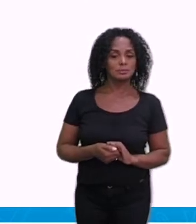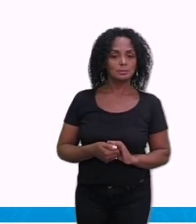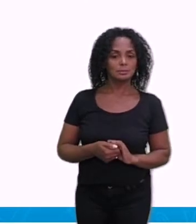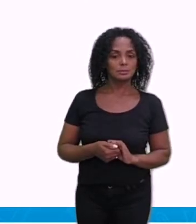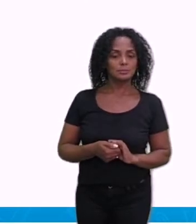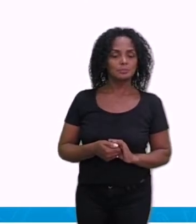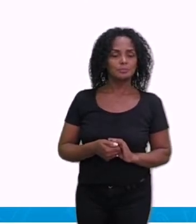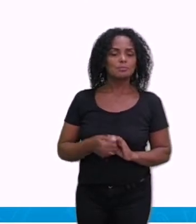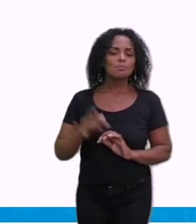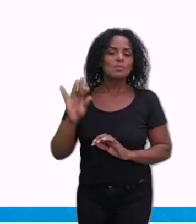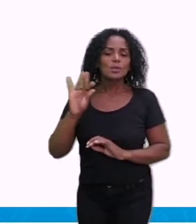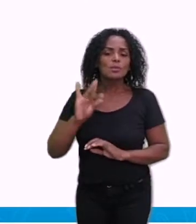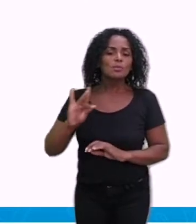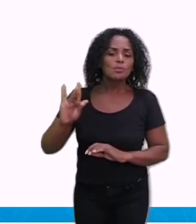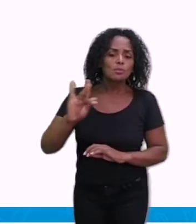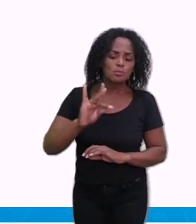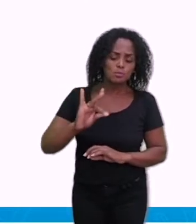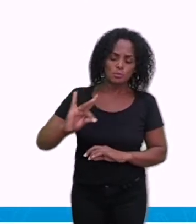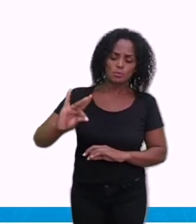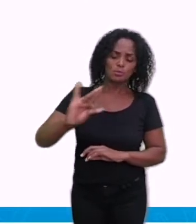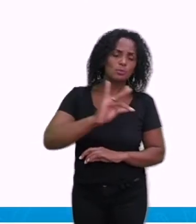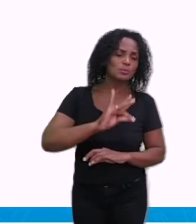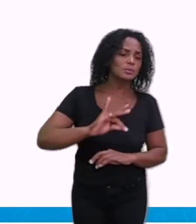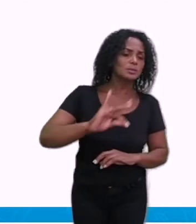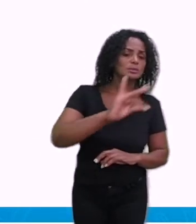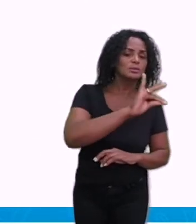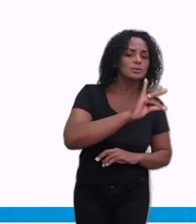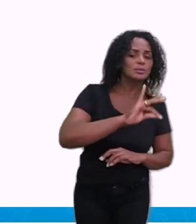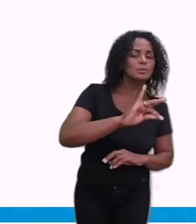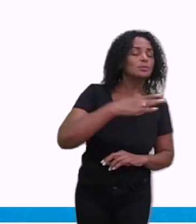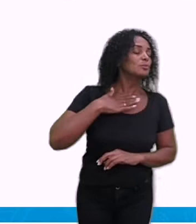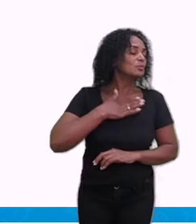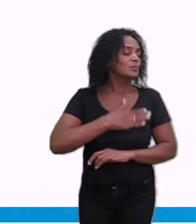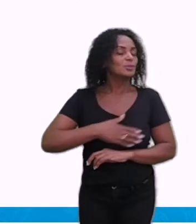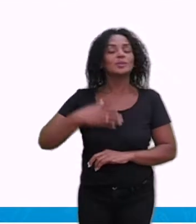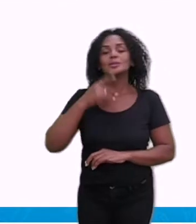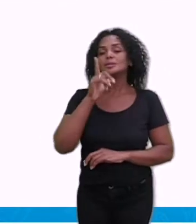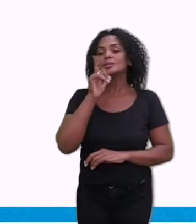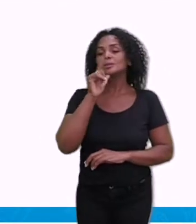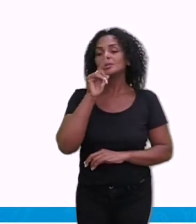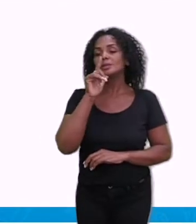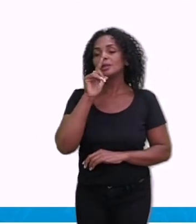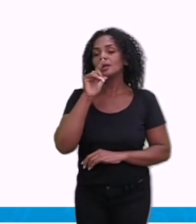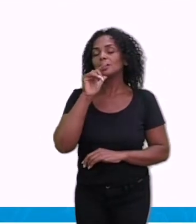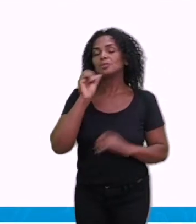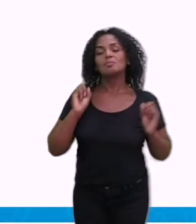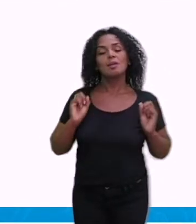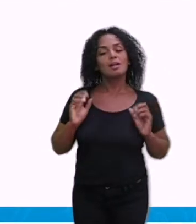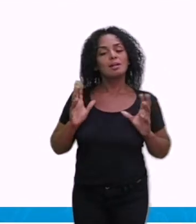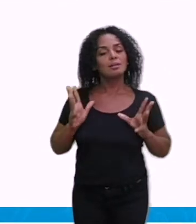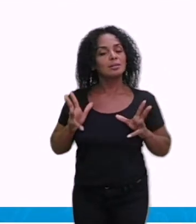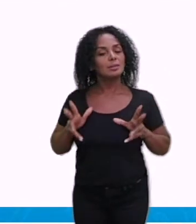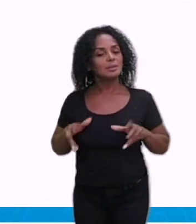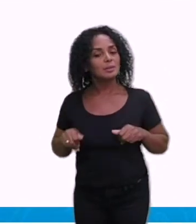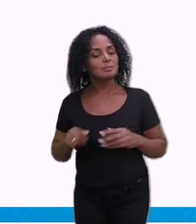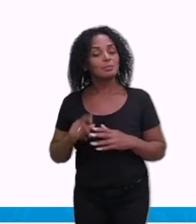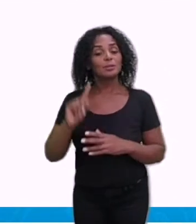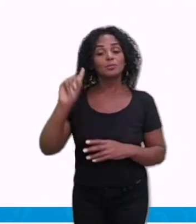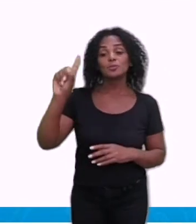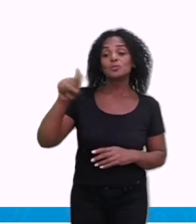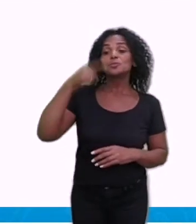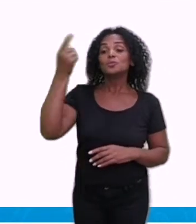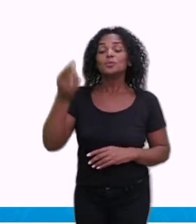O Aedes aegypti, ele prefere água limpa, diferente do outro mosquito que prefere água